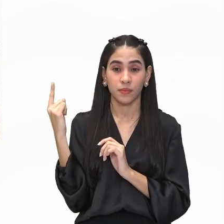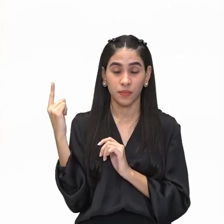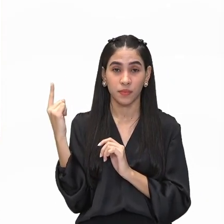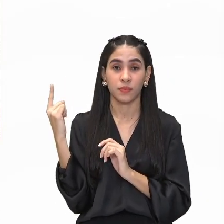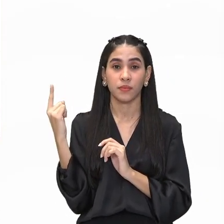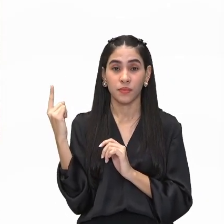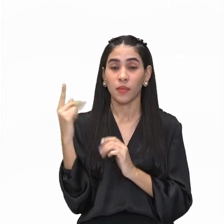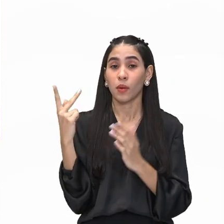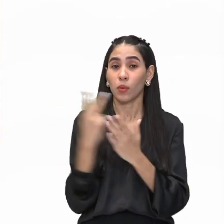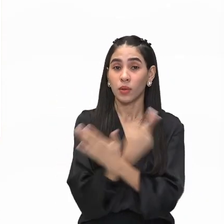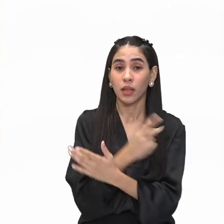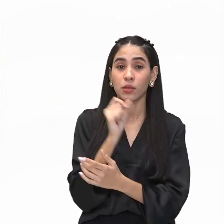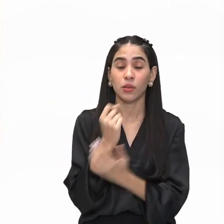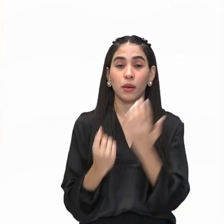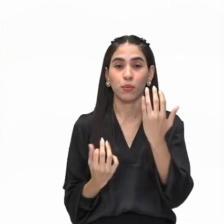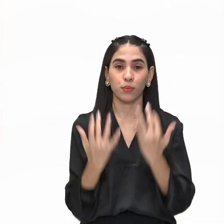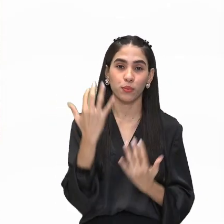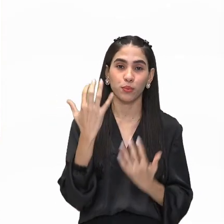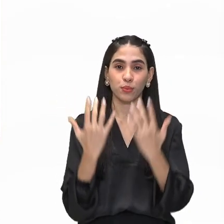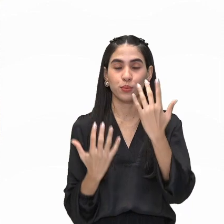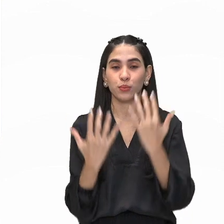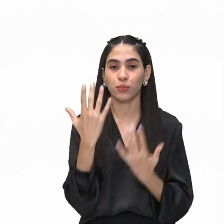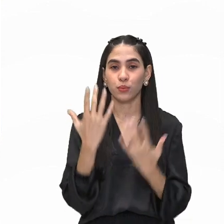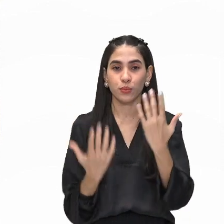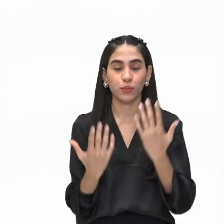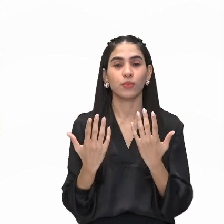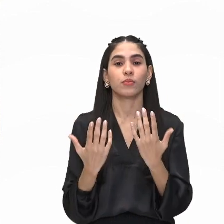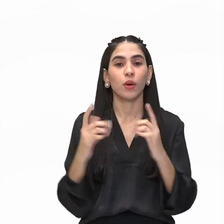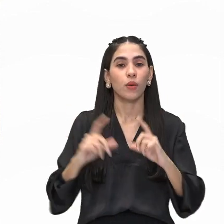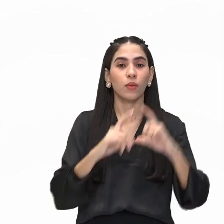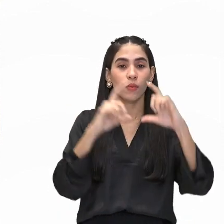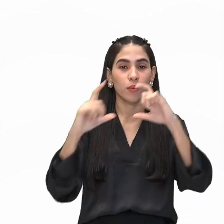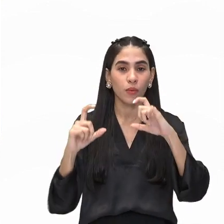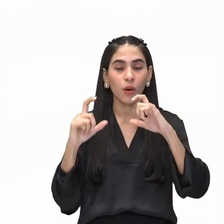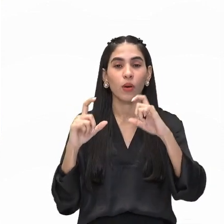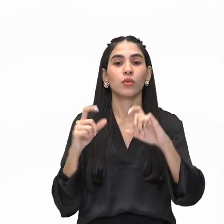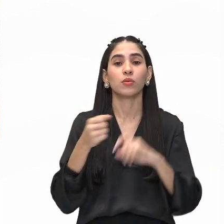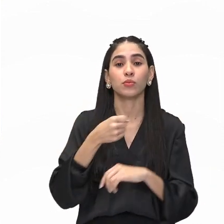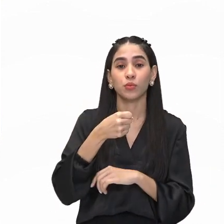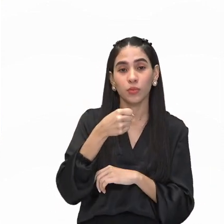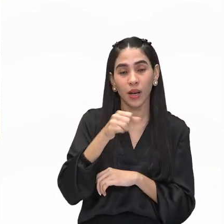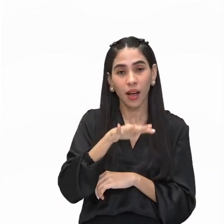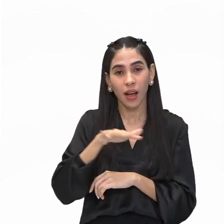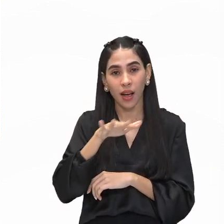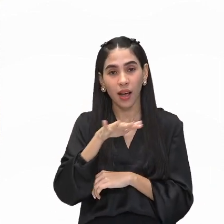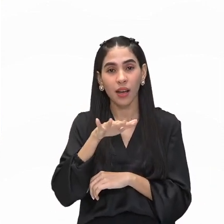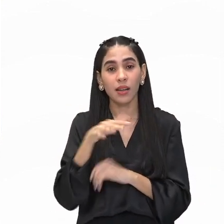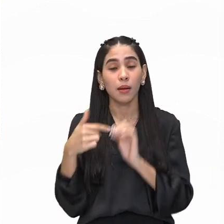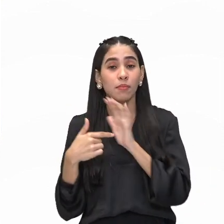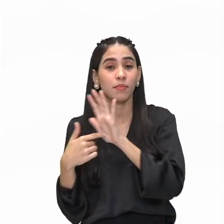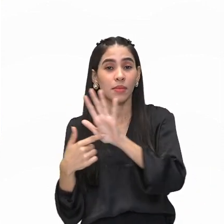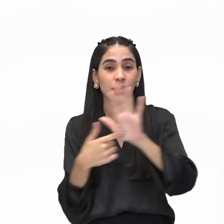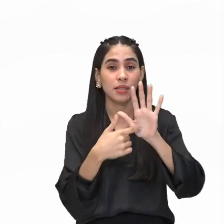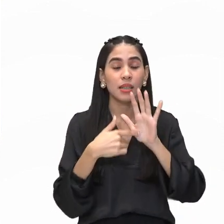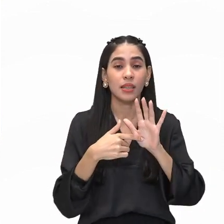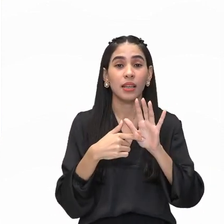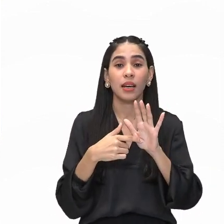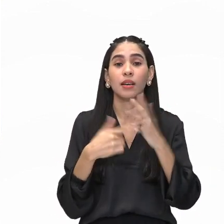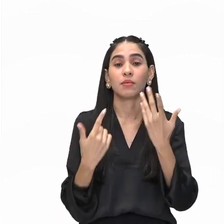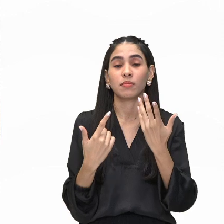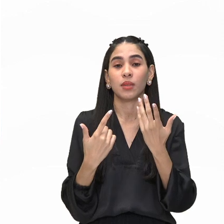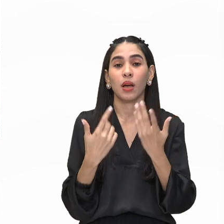está acontecendo um incêndio. Então, é mais uma foto jornalística para mostrar o que está